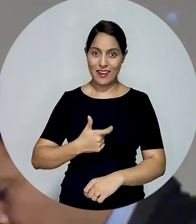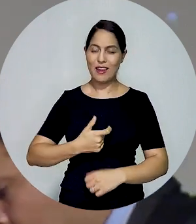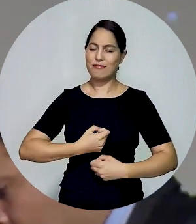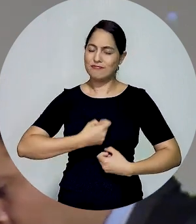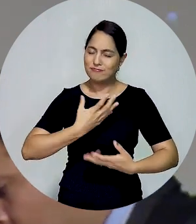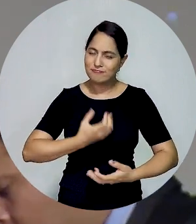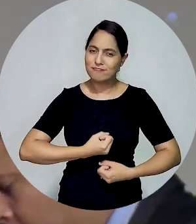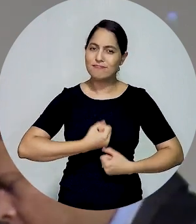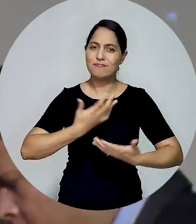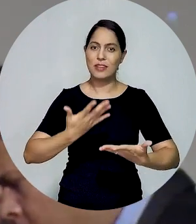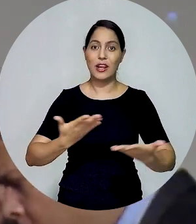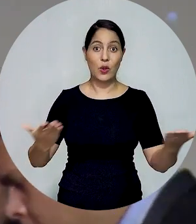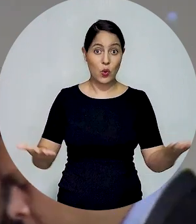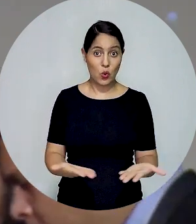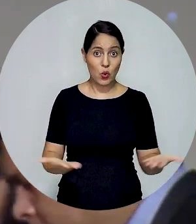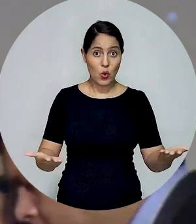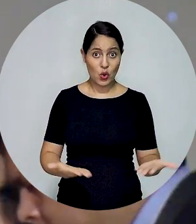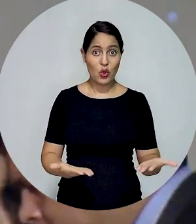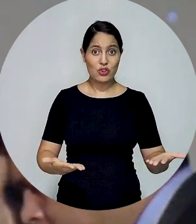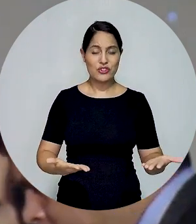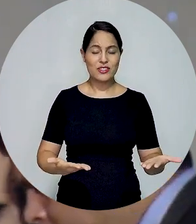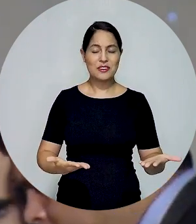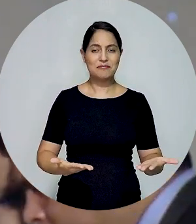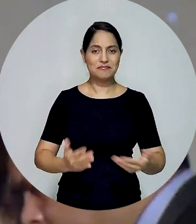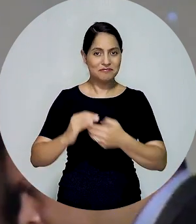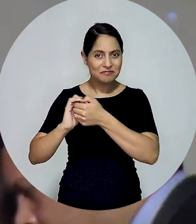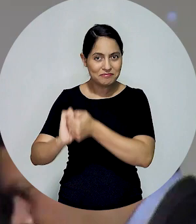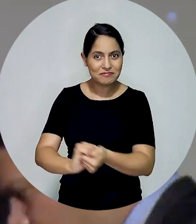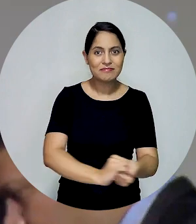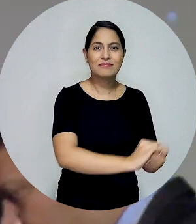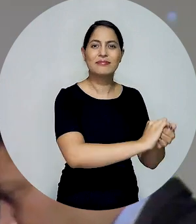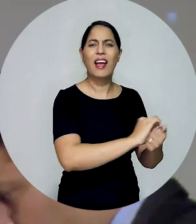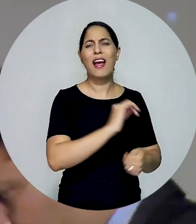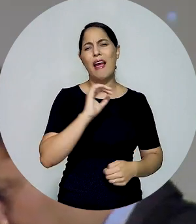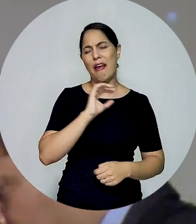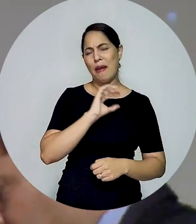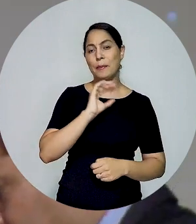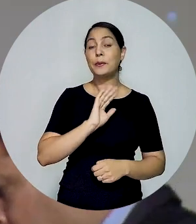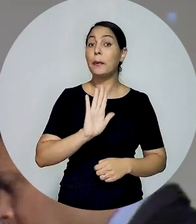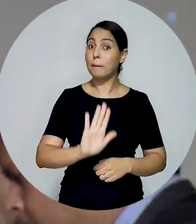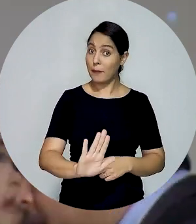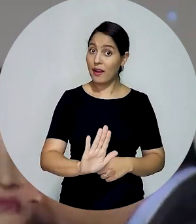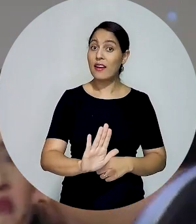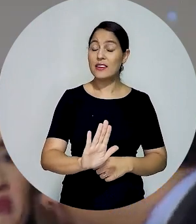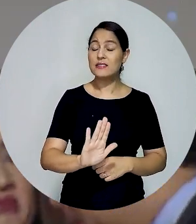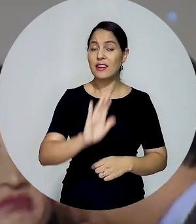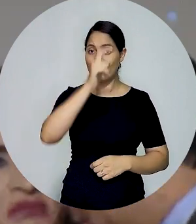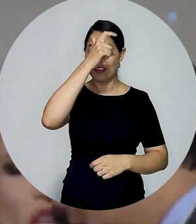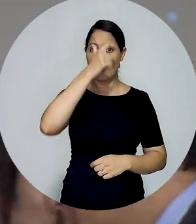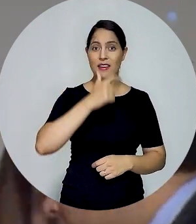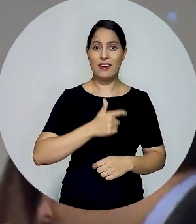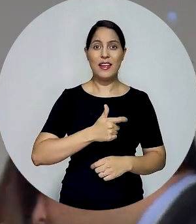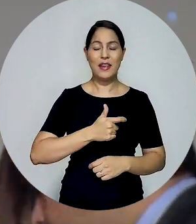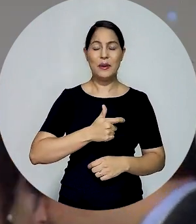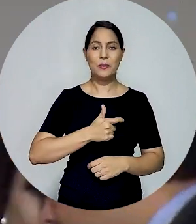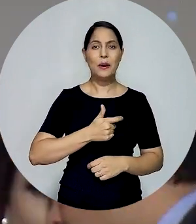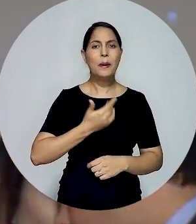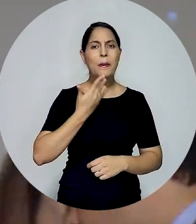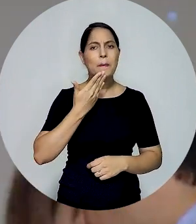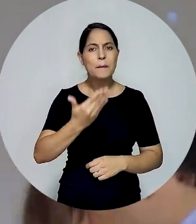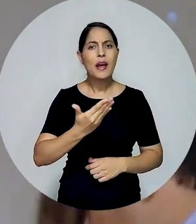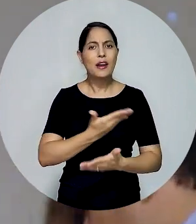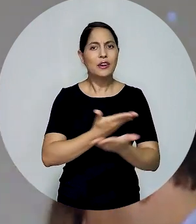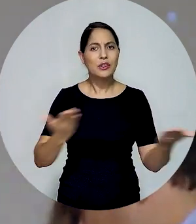intervenções ou discursos que nessa noite transformo nesse cumprimento breve. Mas